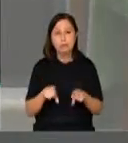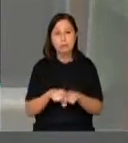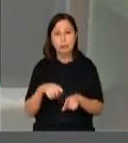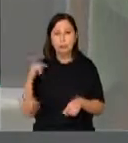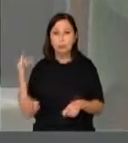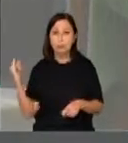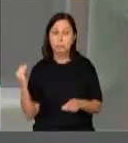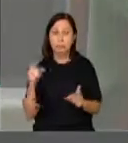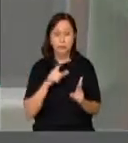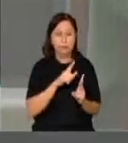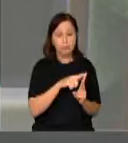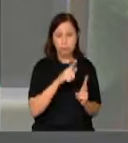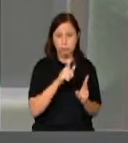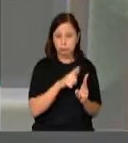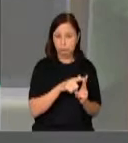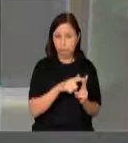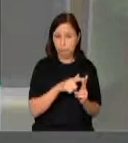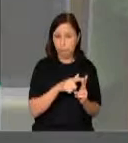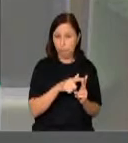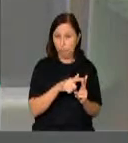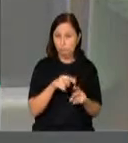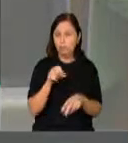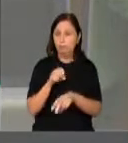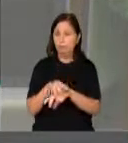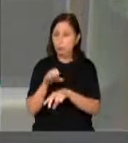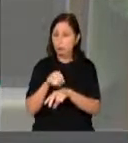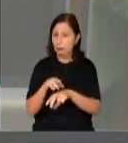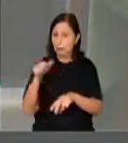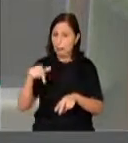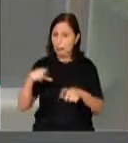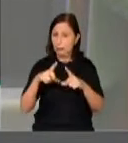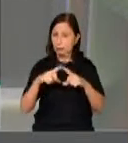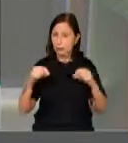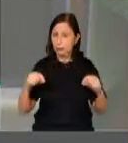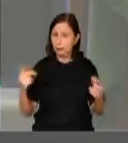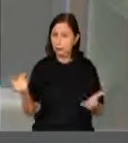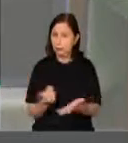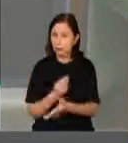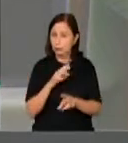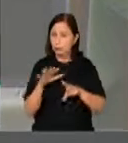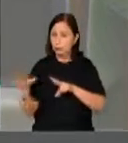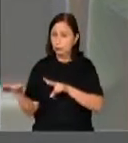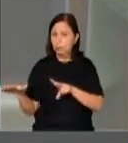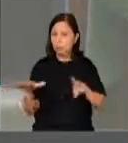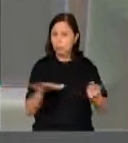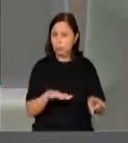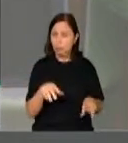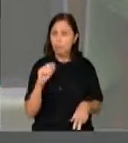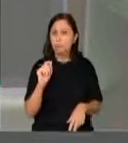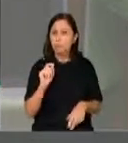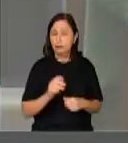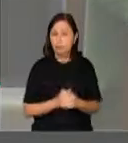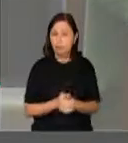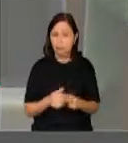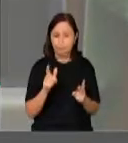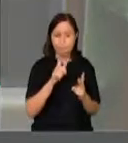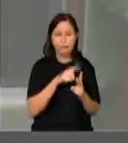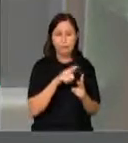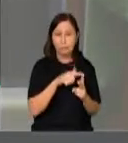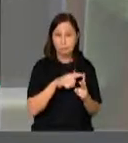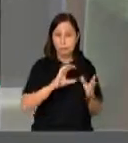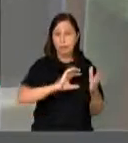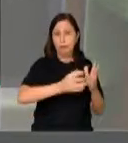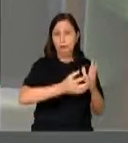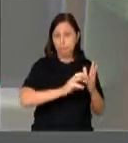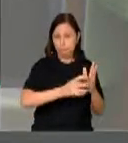coisas importantes que estão acontecendo em Brasília esta semana. Primeiro, o nosso Partido